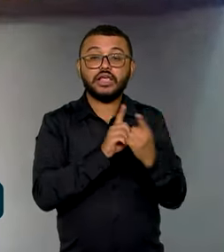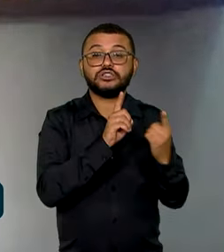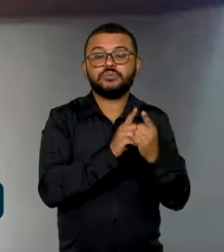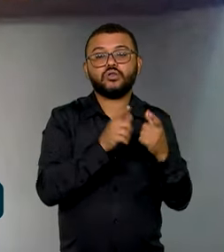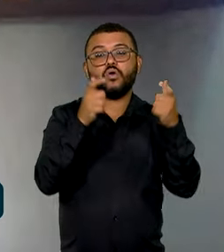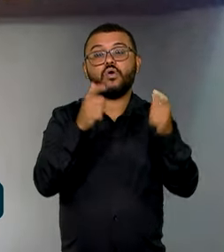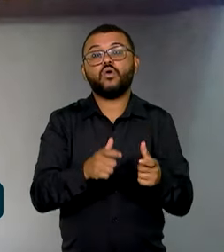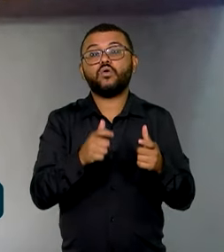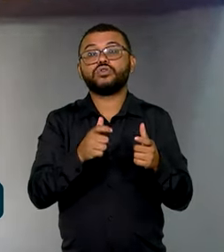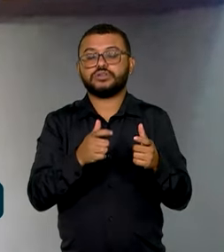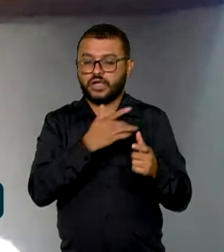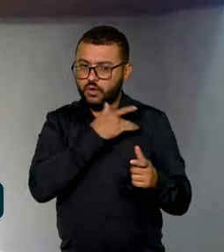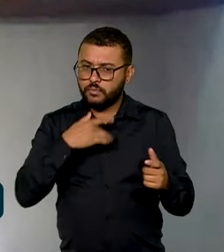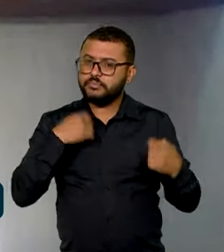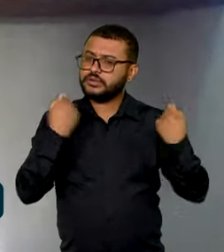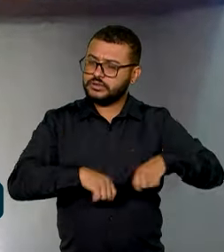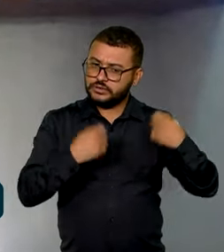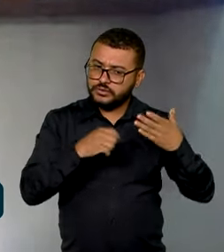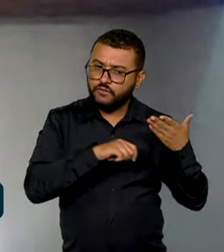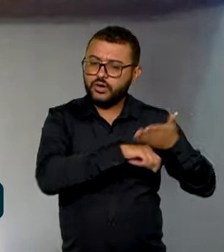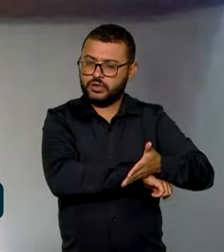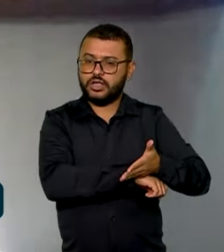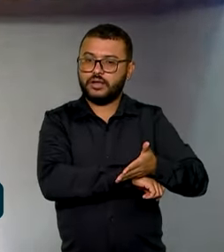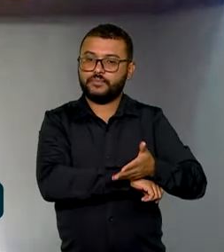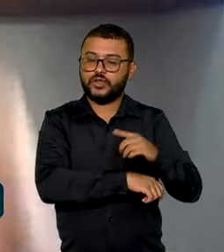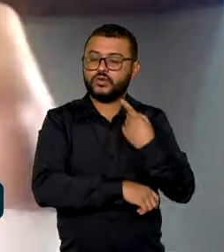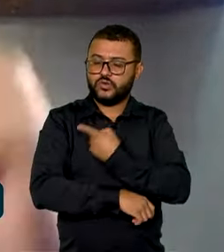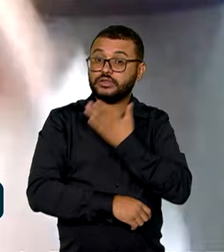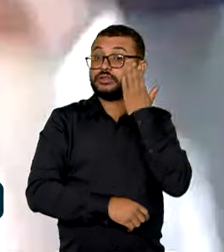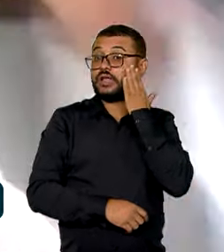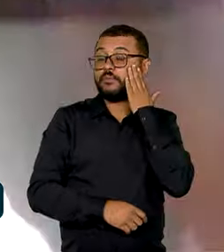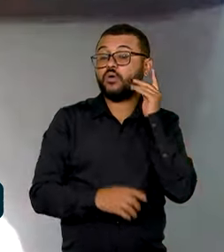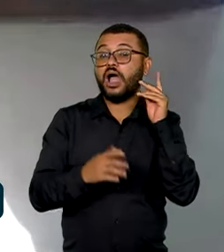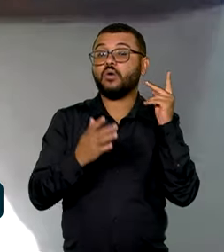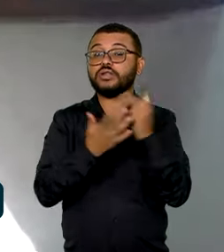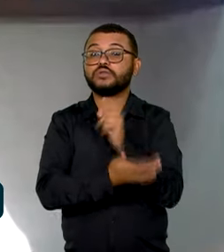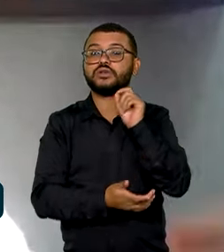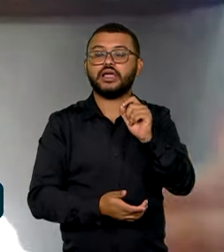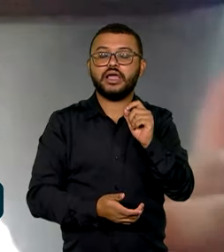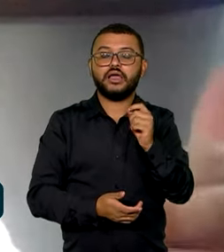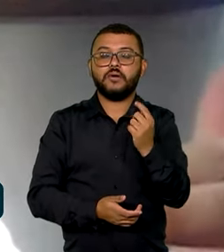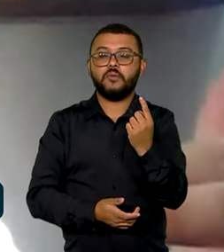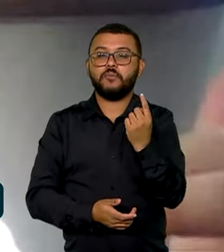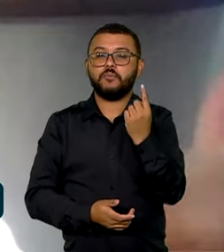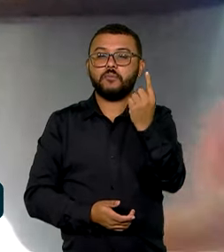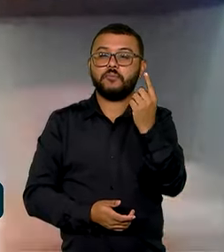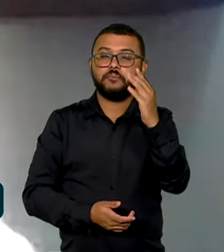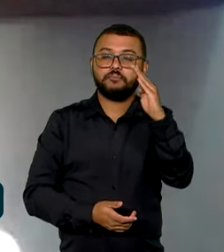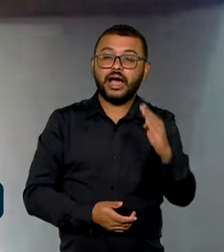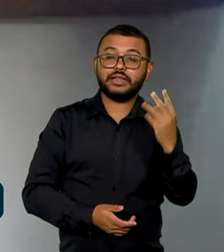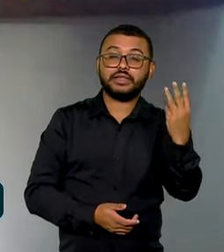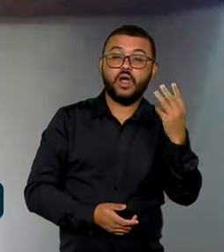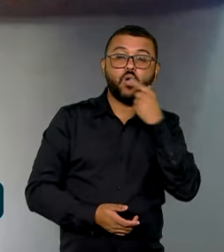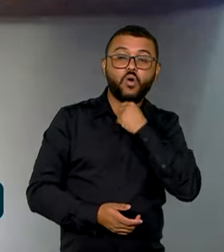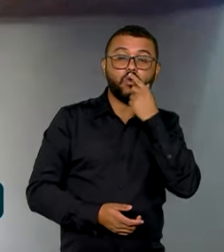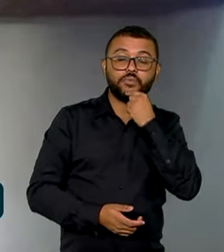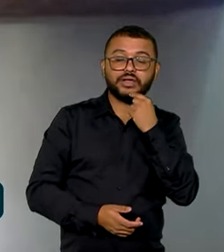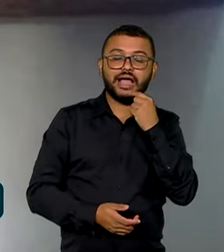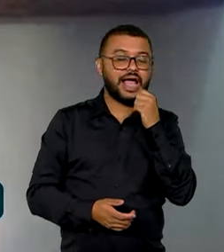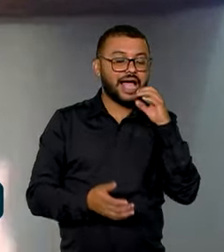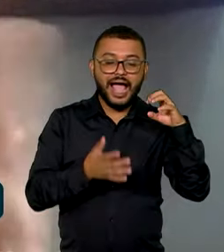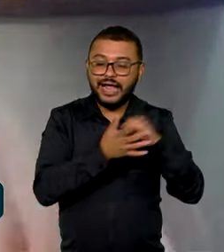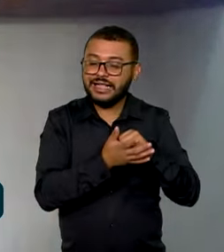nas unidades básicas de saúde. Essa, visto que um terço da população masculina ainda não está